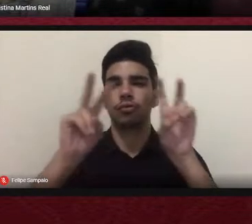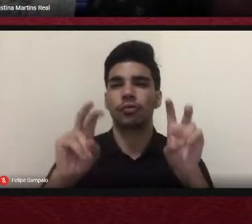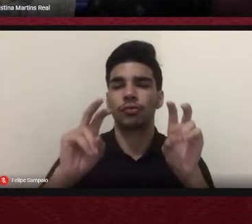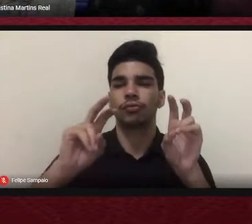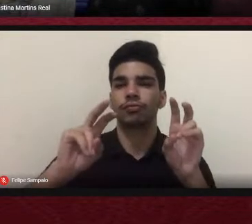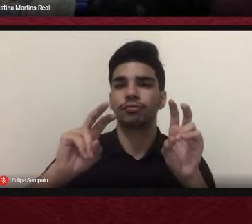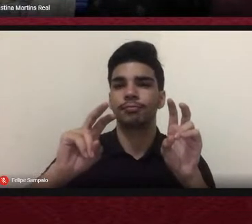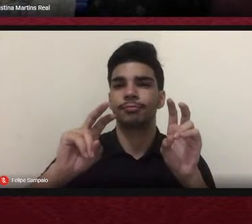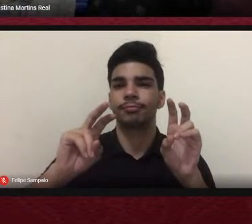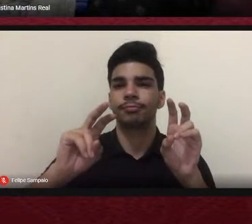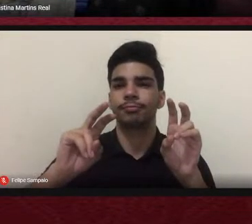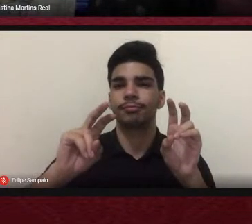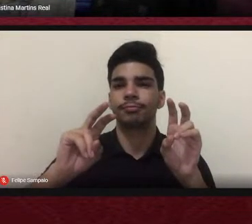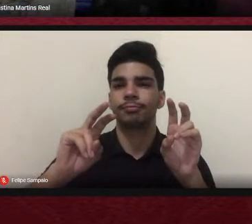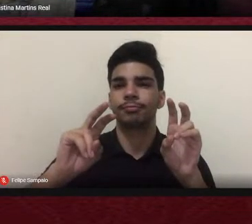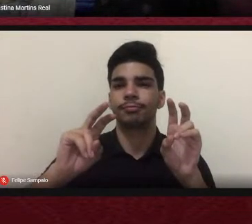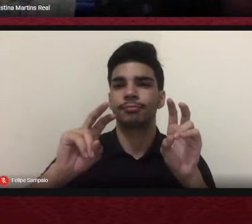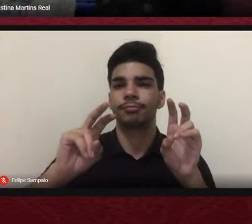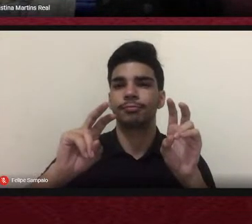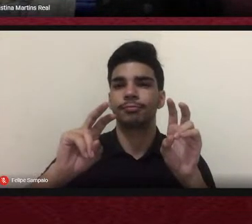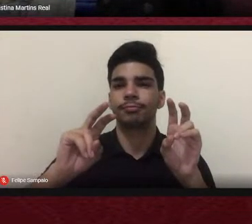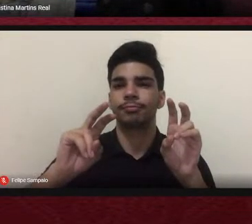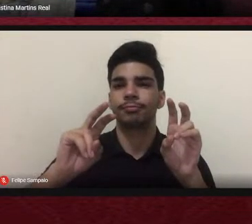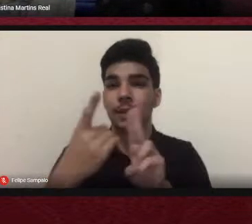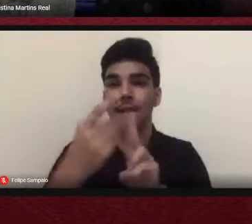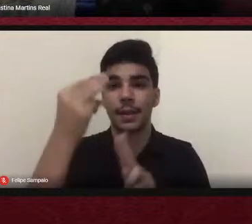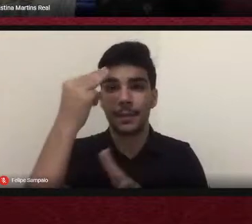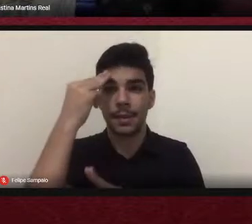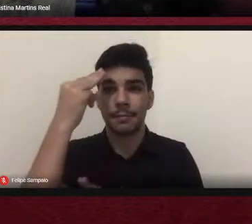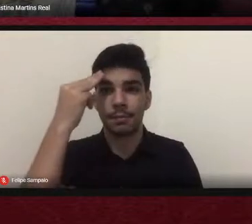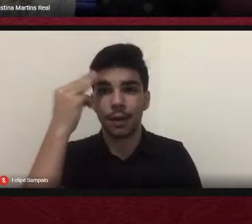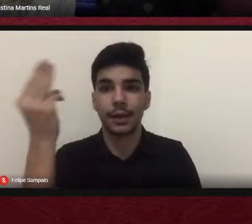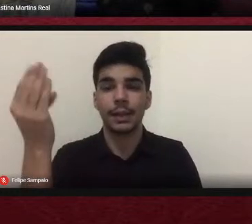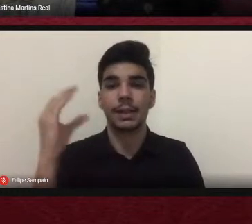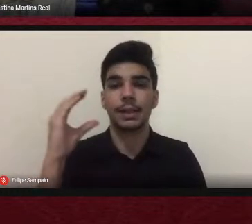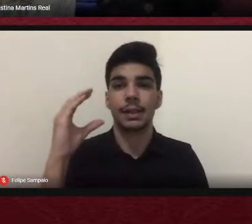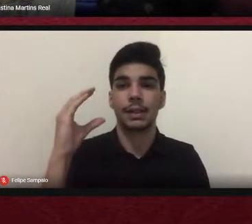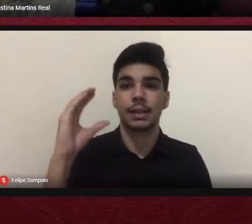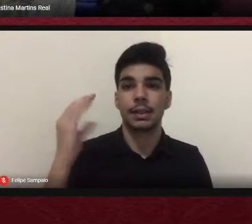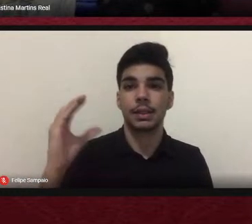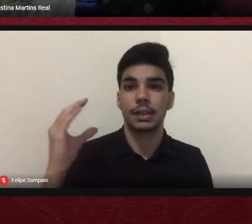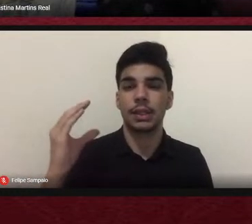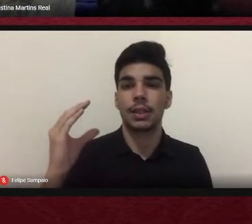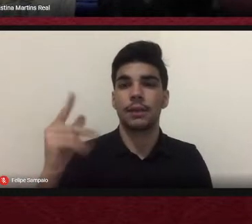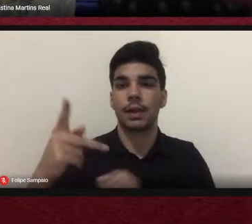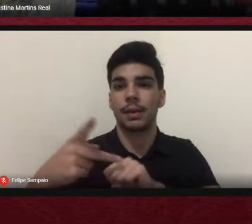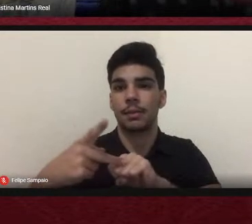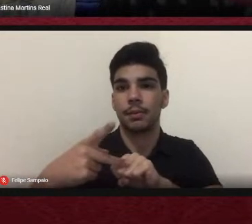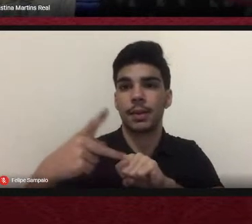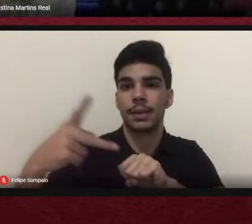na Memória Científica as Contribuições do Programa de Pós-Graduação em Educação.